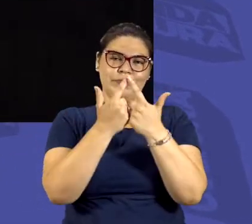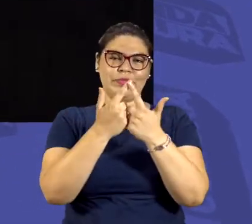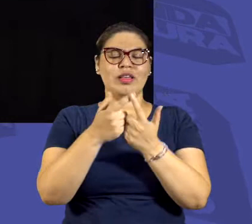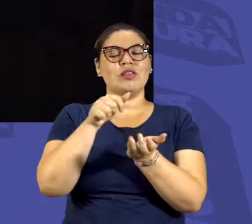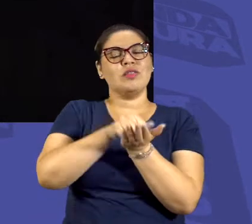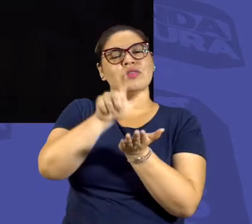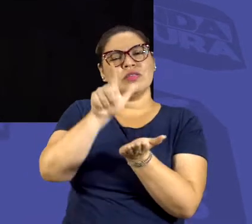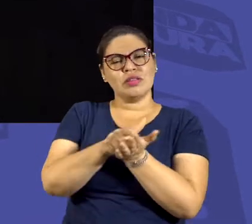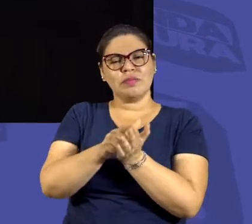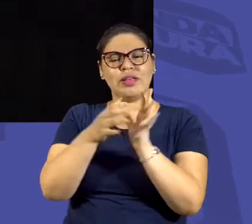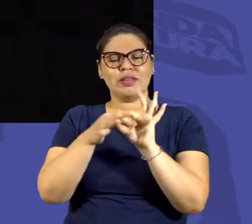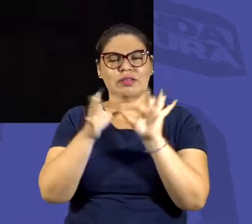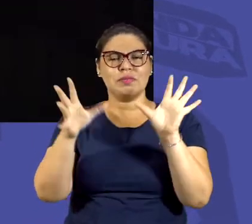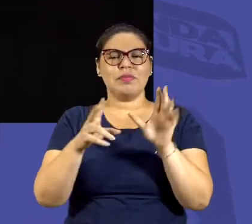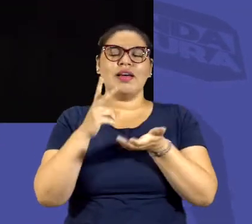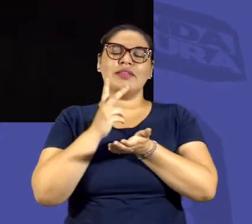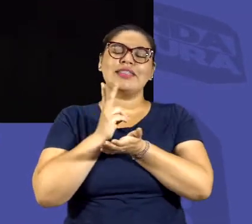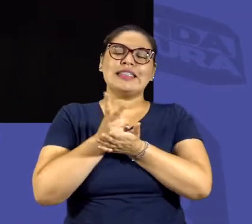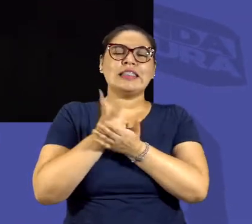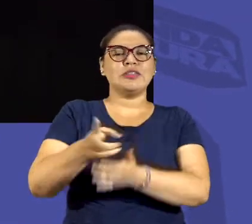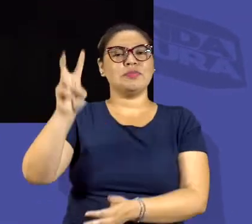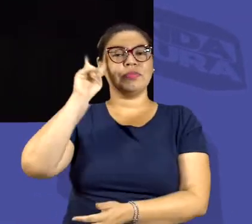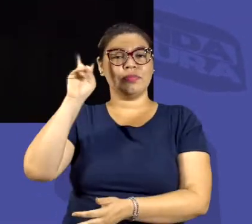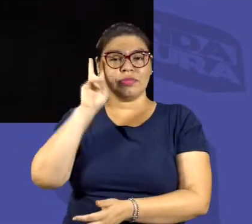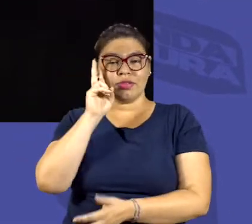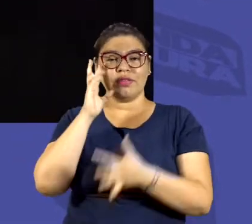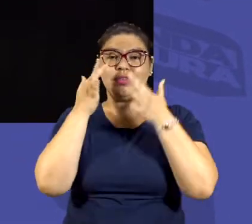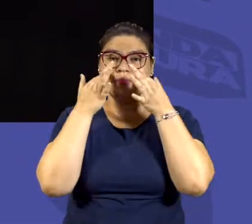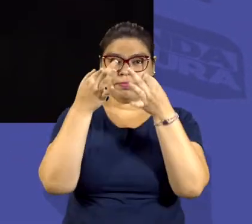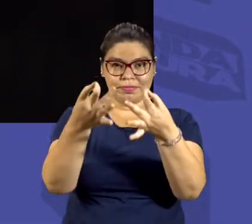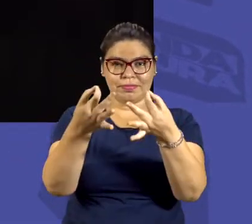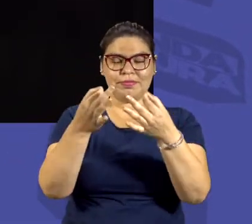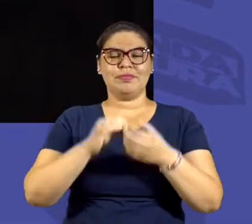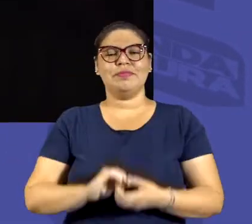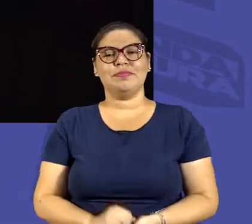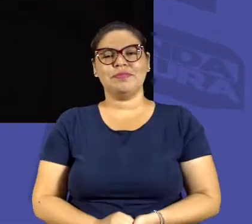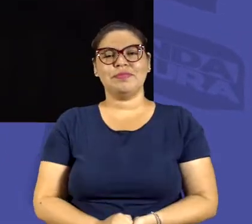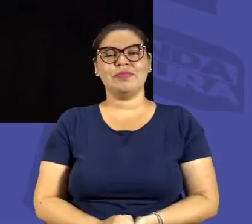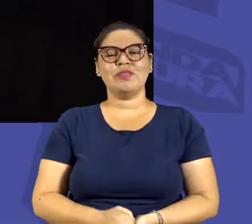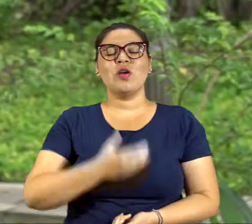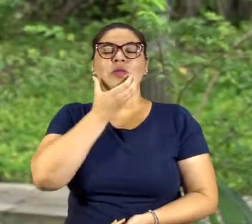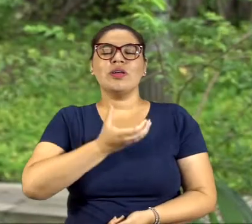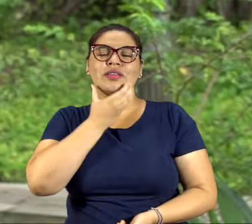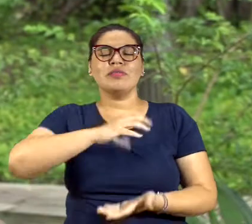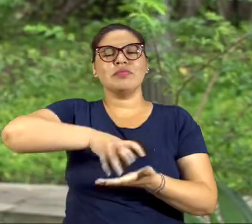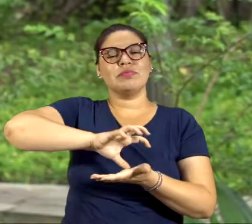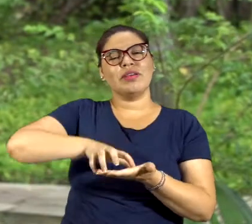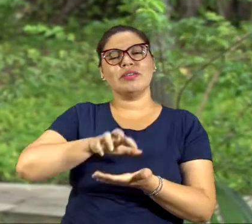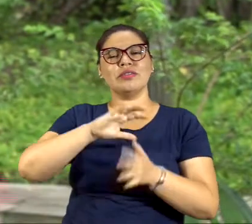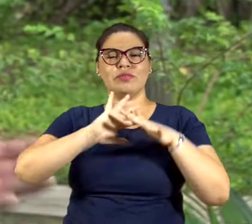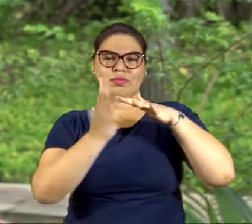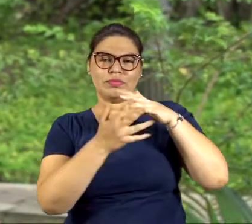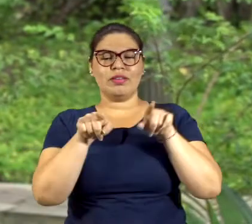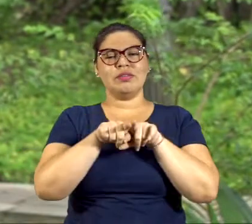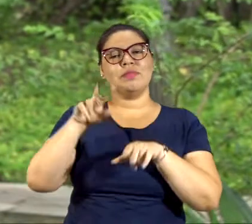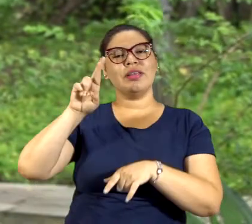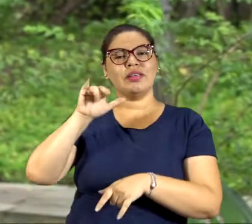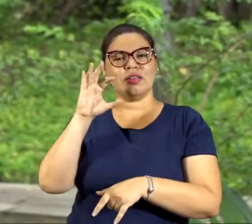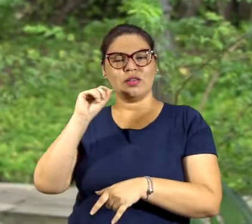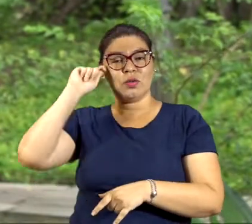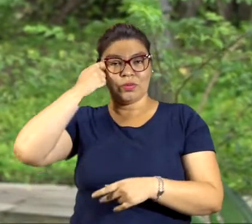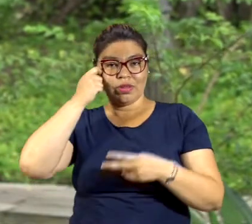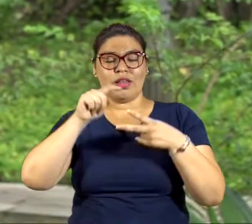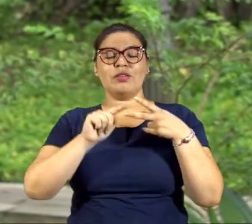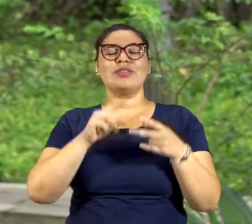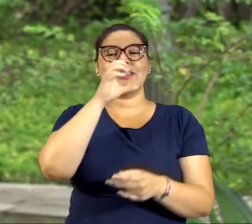Amazonas. E os agendamentos estão sendo feitos pelo Portal da Cultura todas as segundas. Fiquem ligados! O Natal nos parques, tanto no Rio Negro quanto